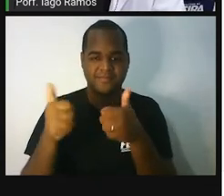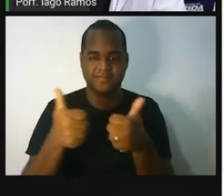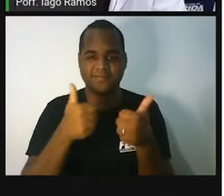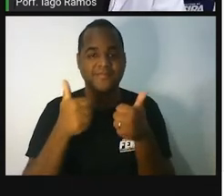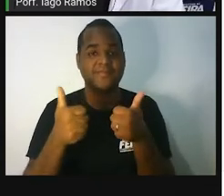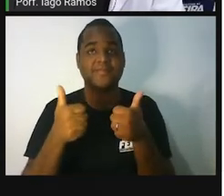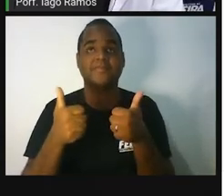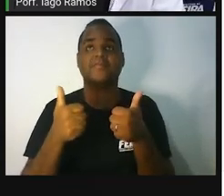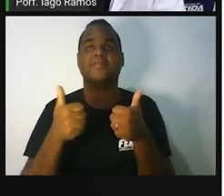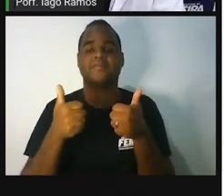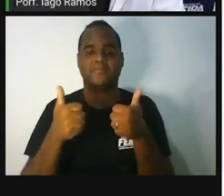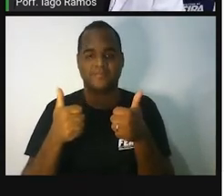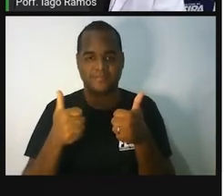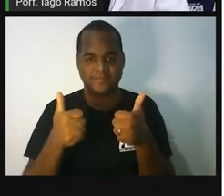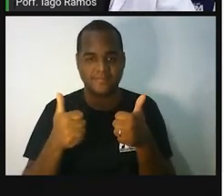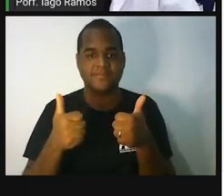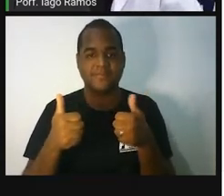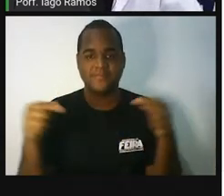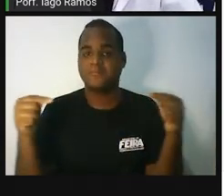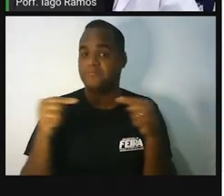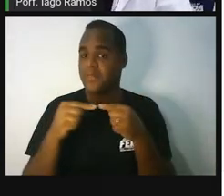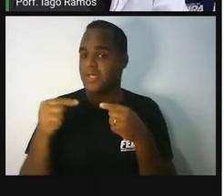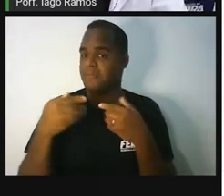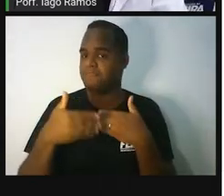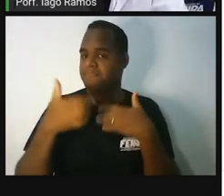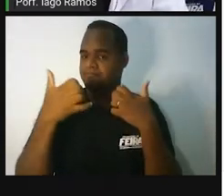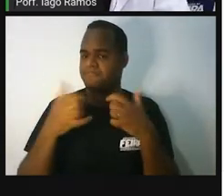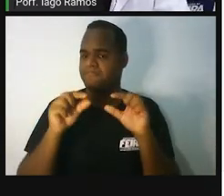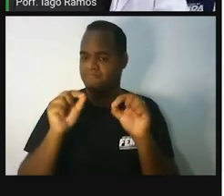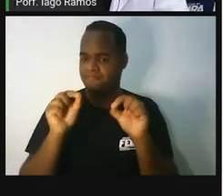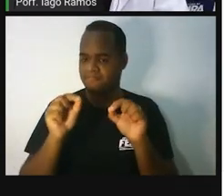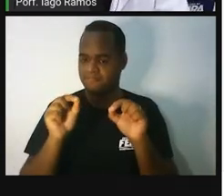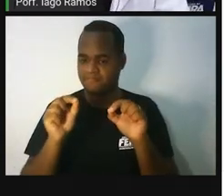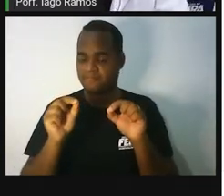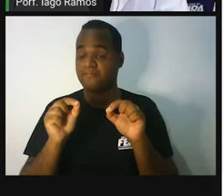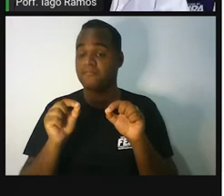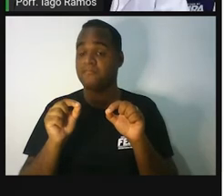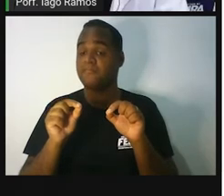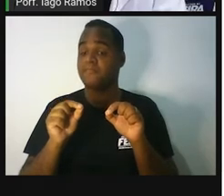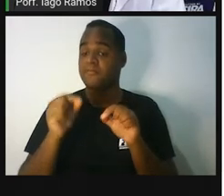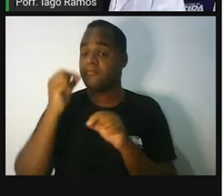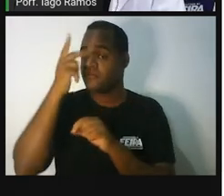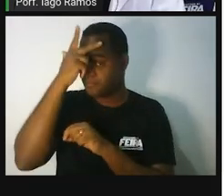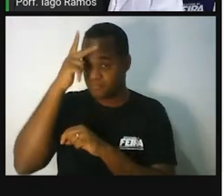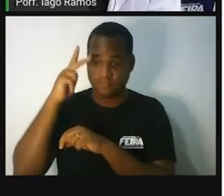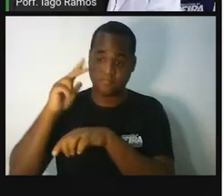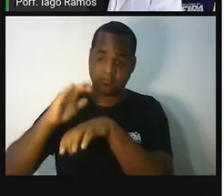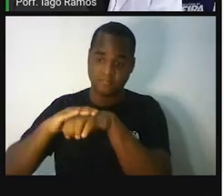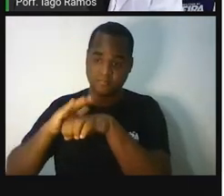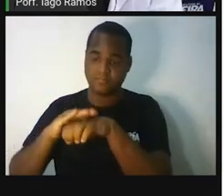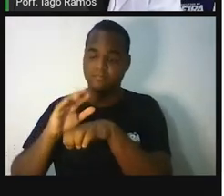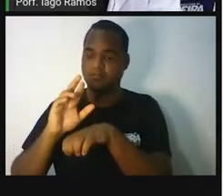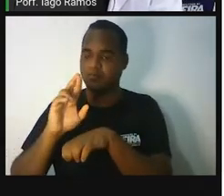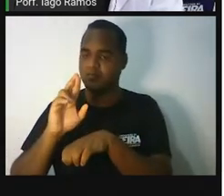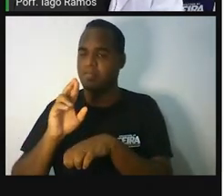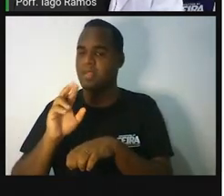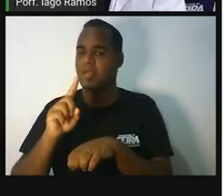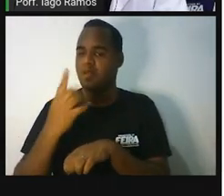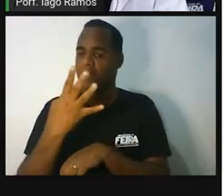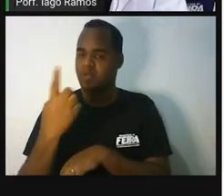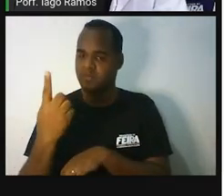Isso vai dar para essa pessoa que calça 41,